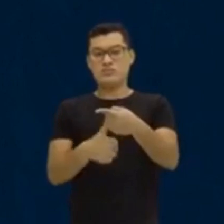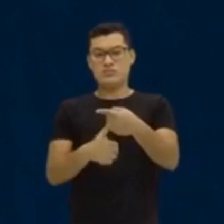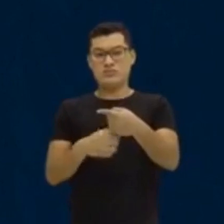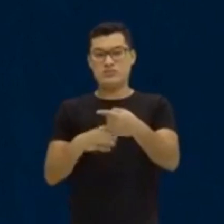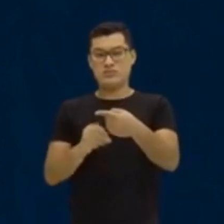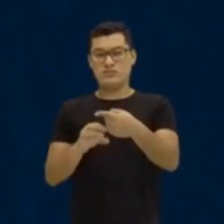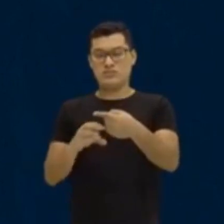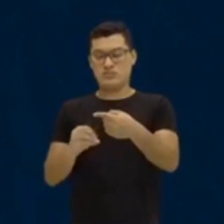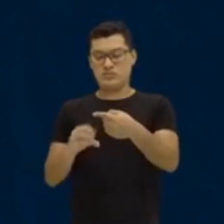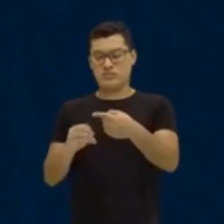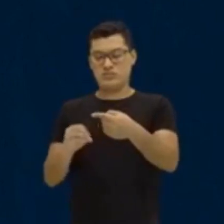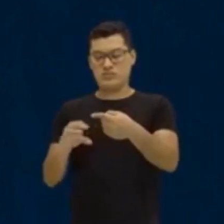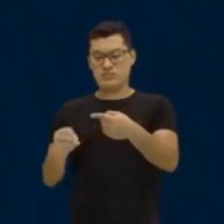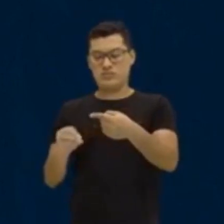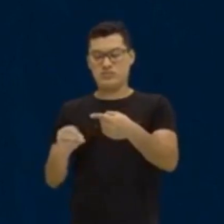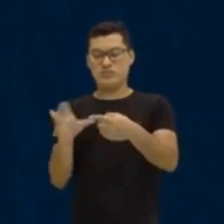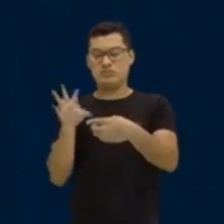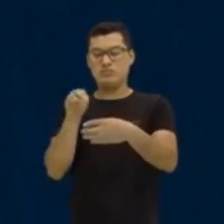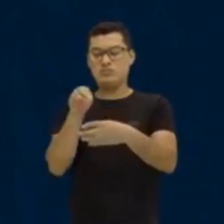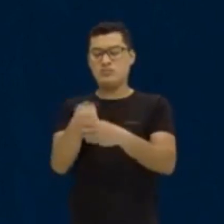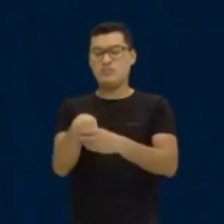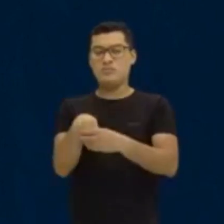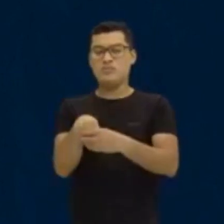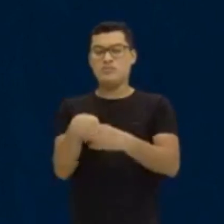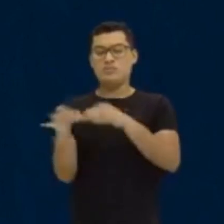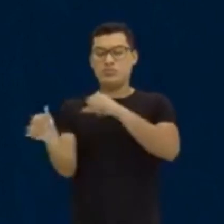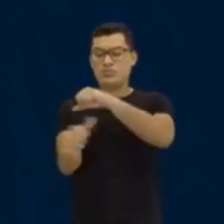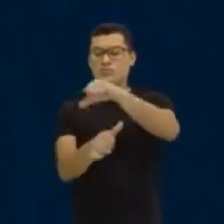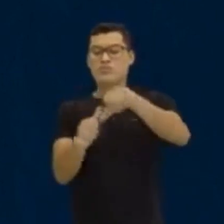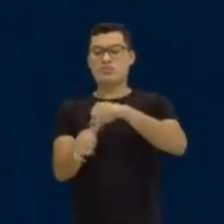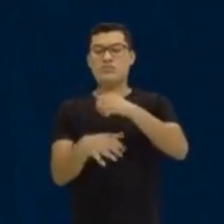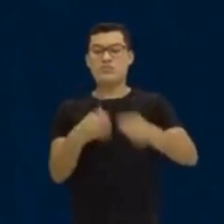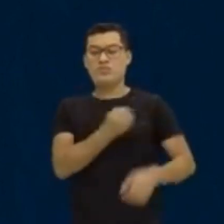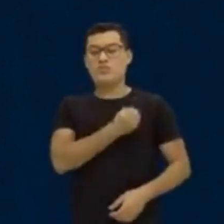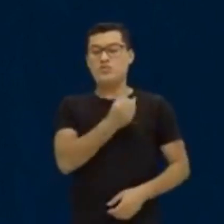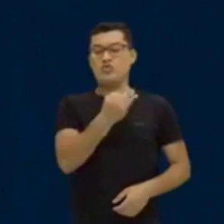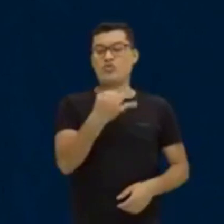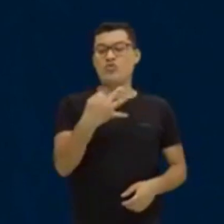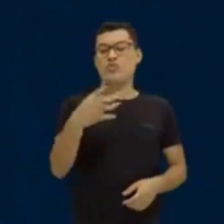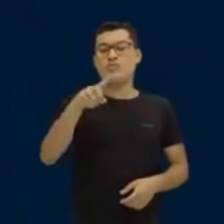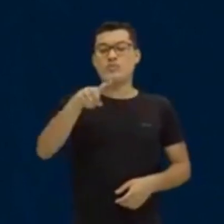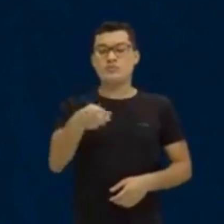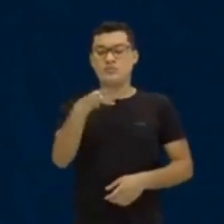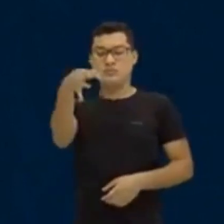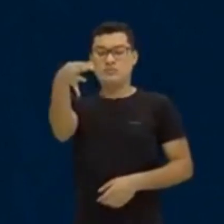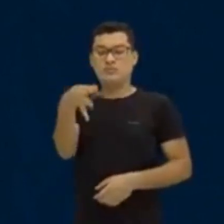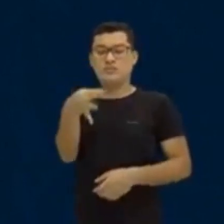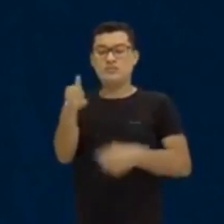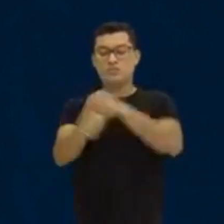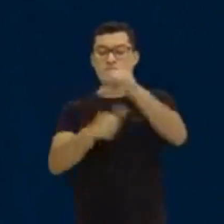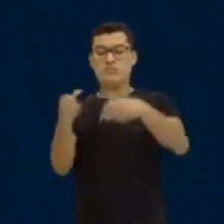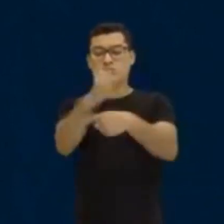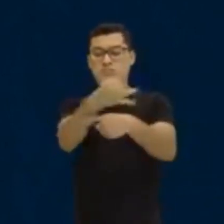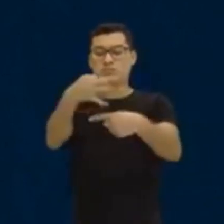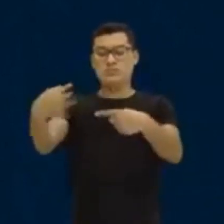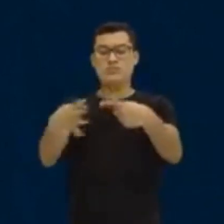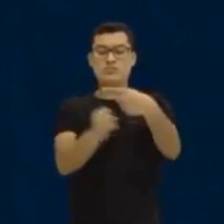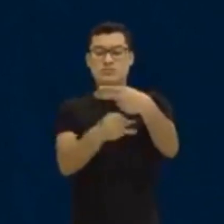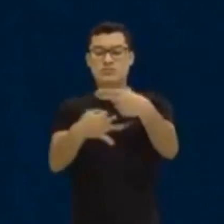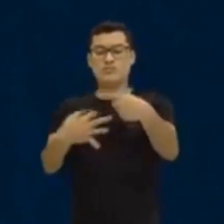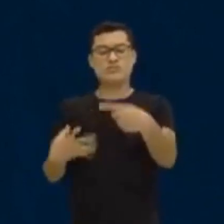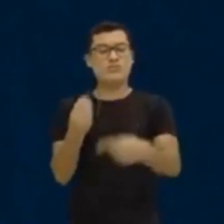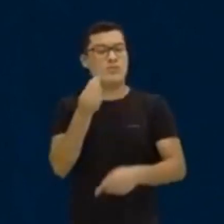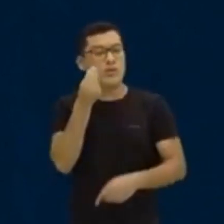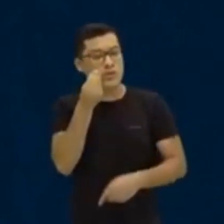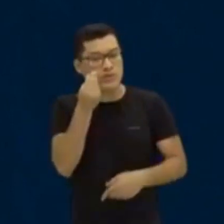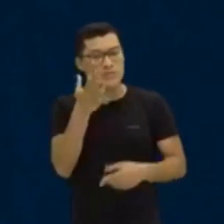Tudo bem? Então, esta é a forma de transformar um número decimal exato para a fração. Se vocês forem observar,